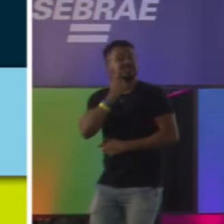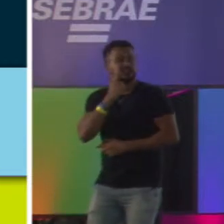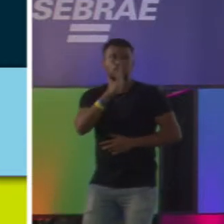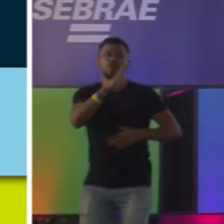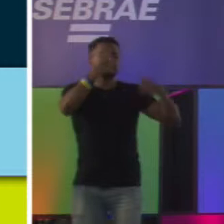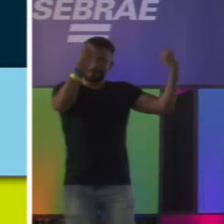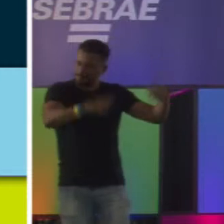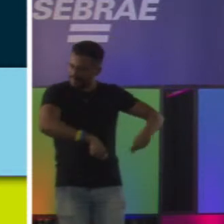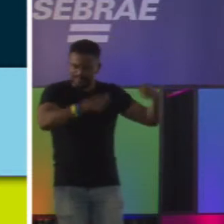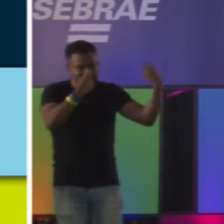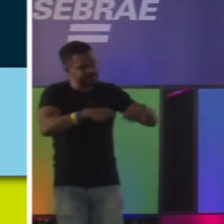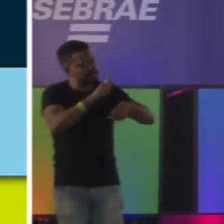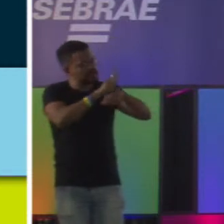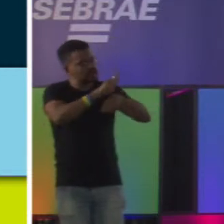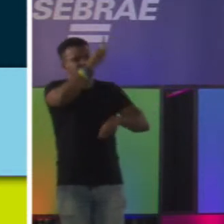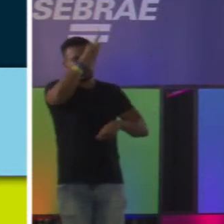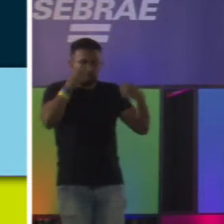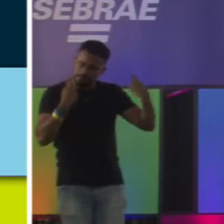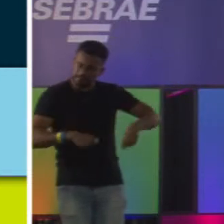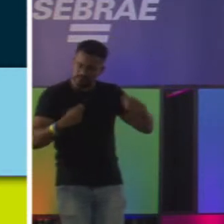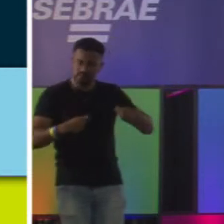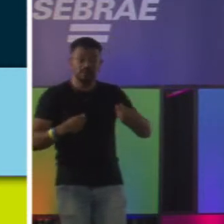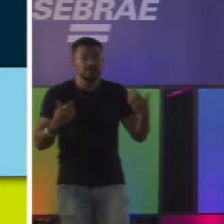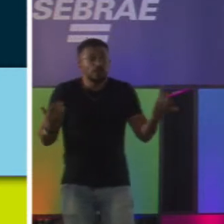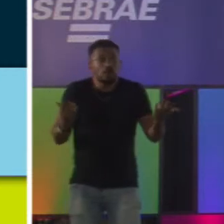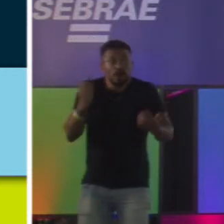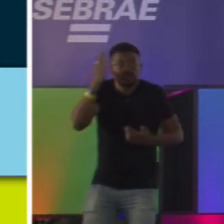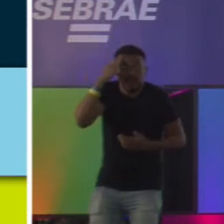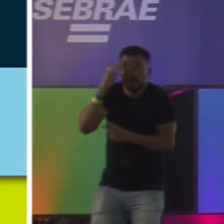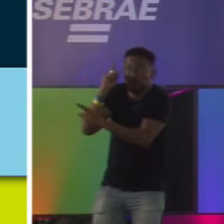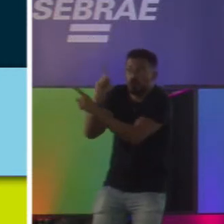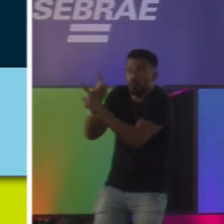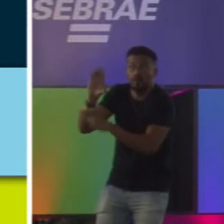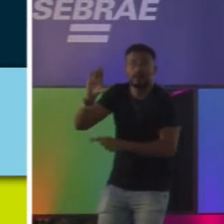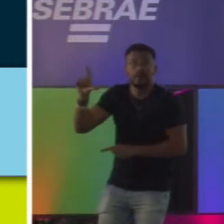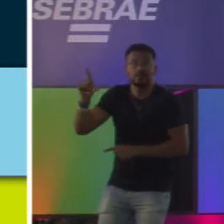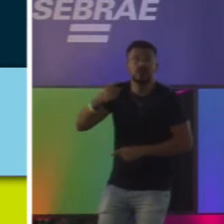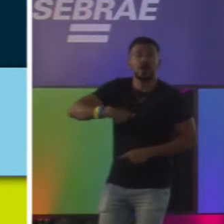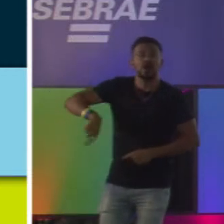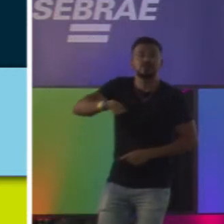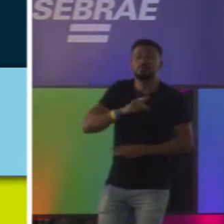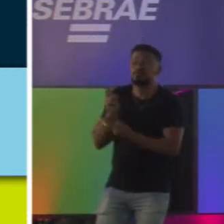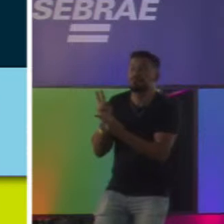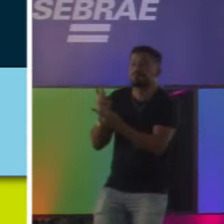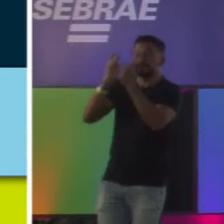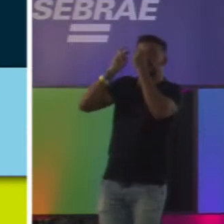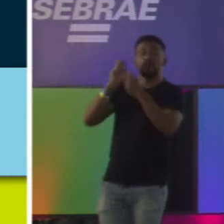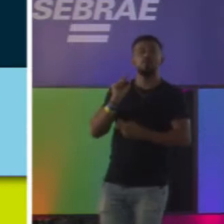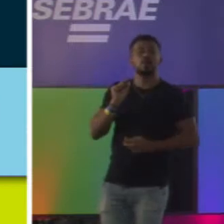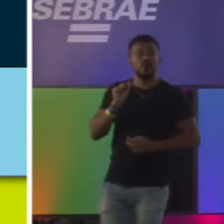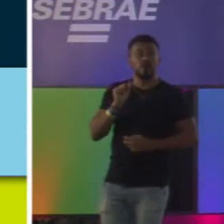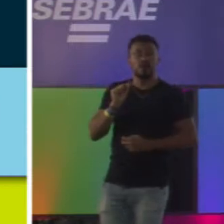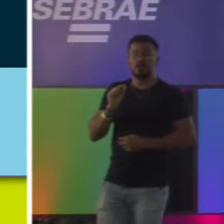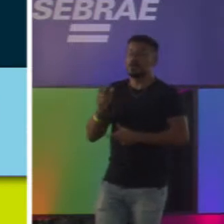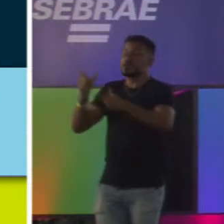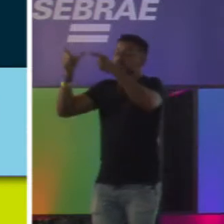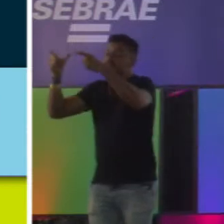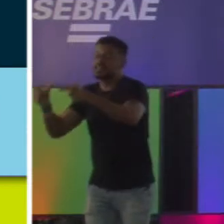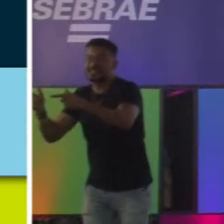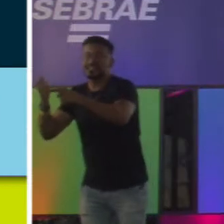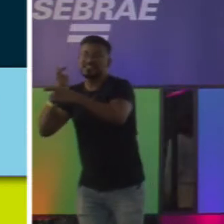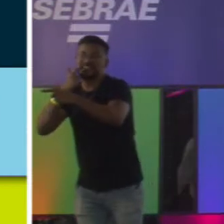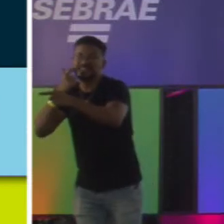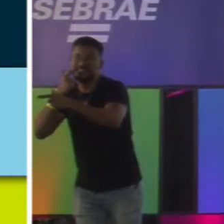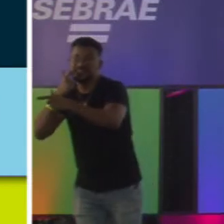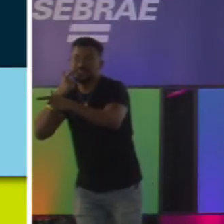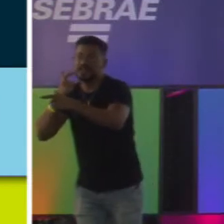da clínica. Então, na hora de priorizar clientes, na hora de priorizar uma solução, o eles perceberam? Clínica de dentista não é o momento. Esse